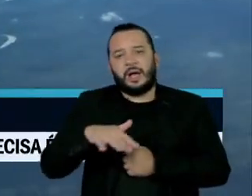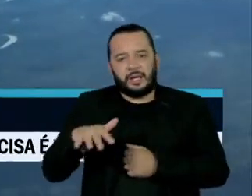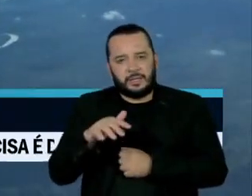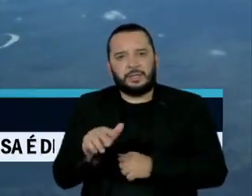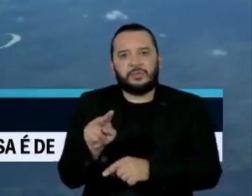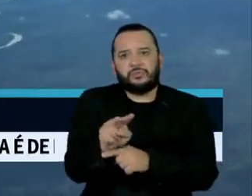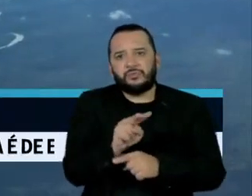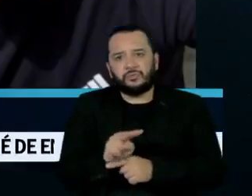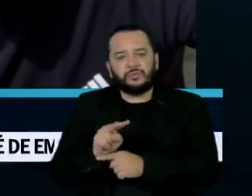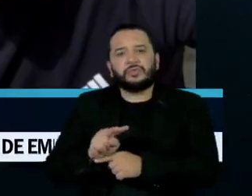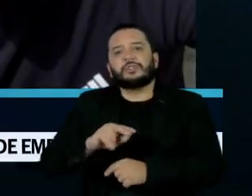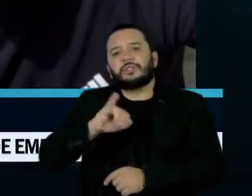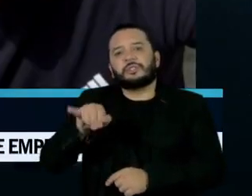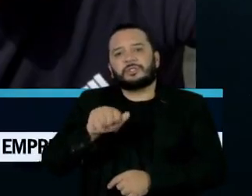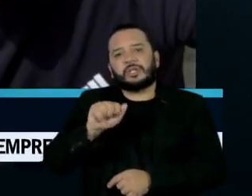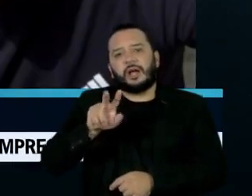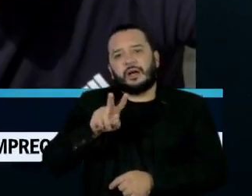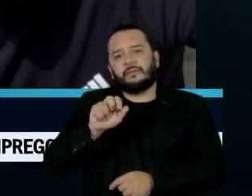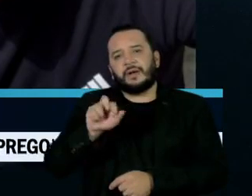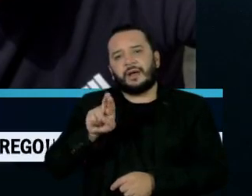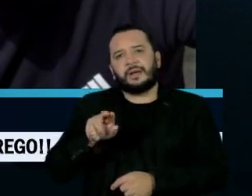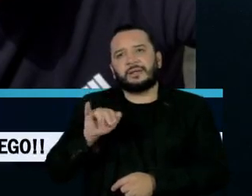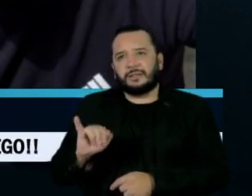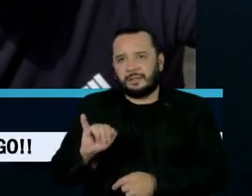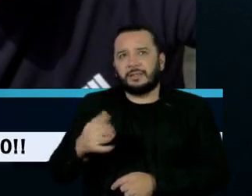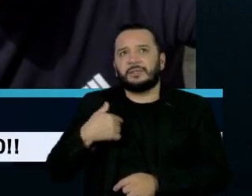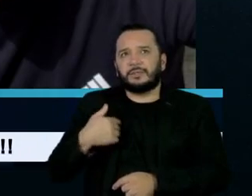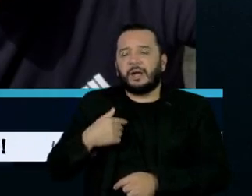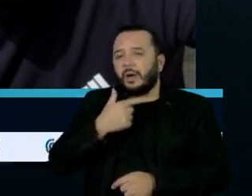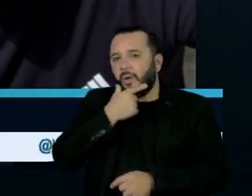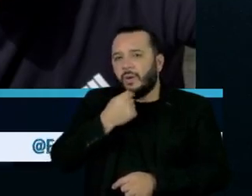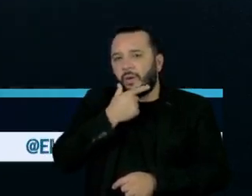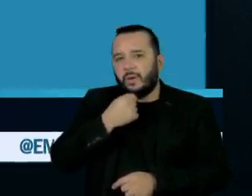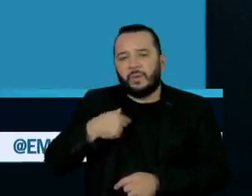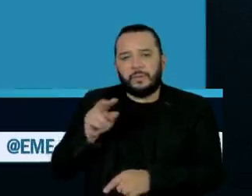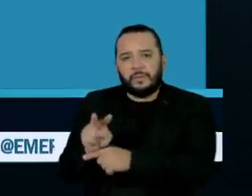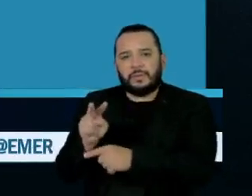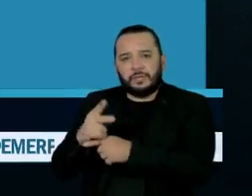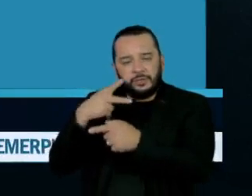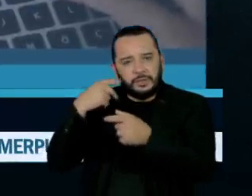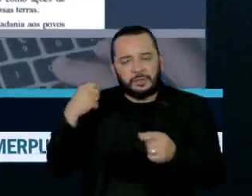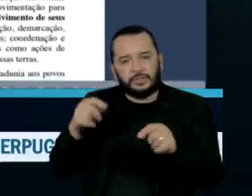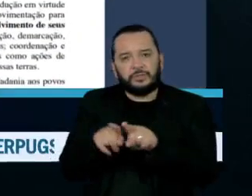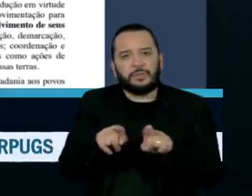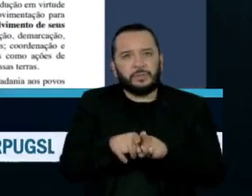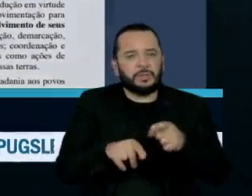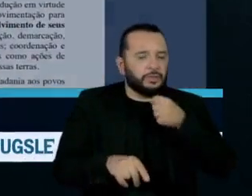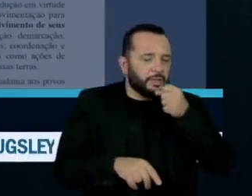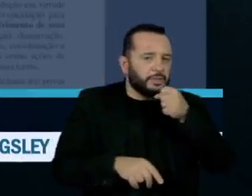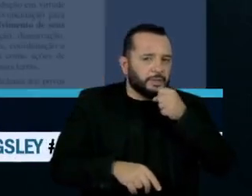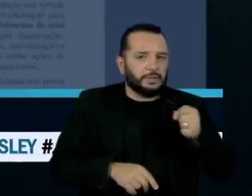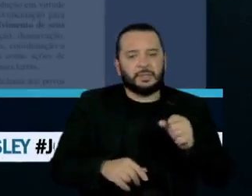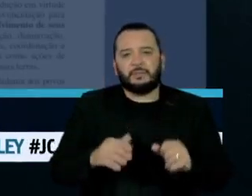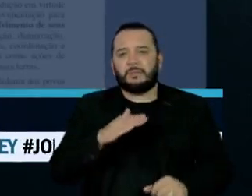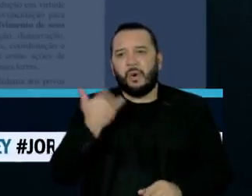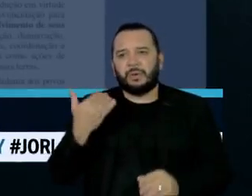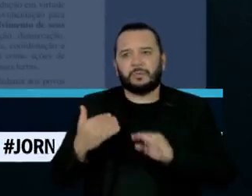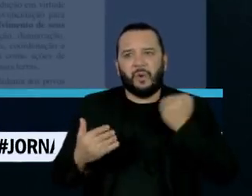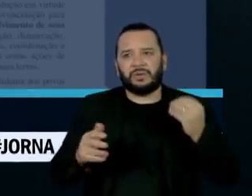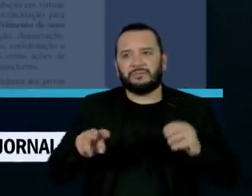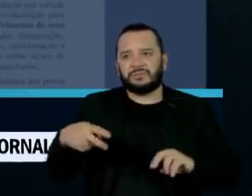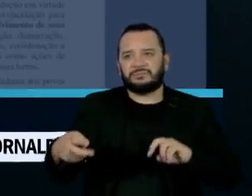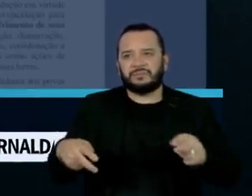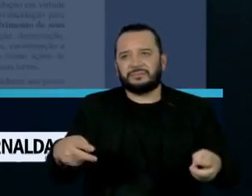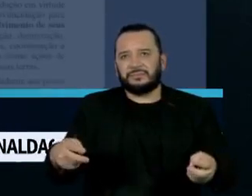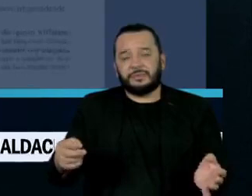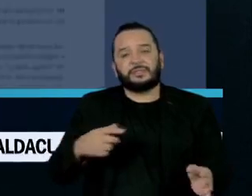no Vale do Javari, em que o indigenista e o jornalista foram mortos. A FUNAI vive, há anos, um processo de